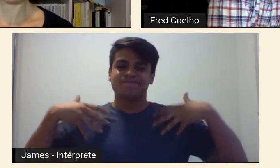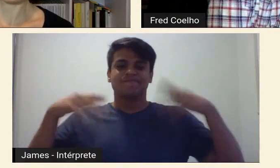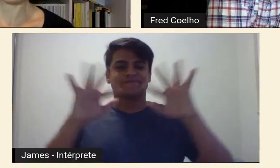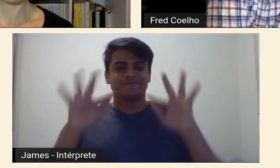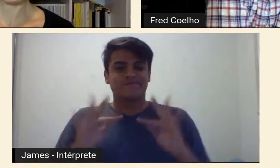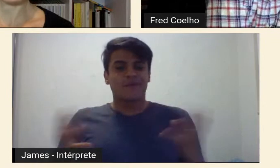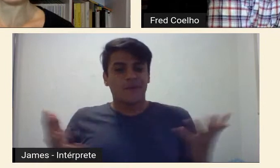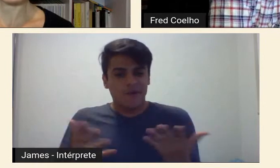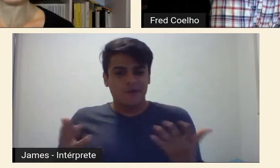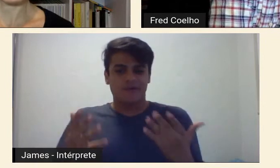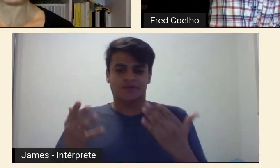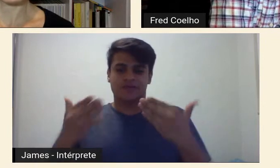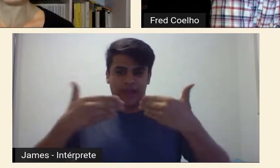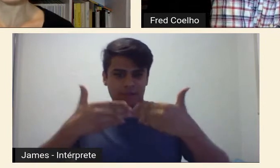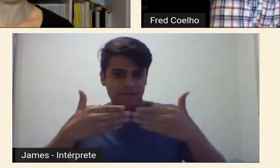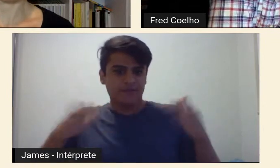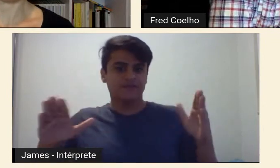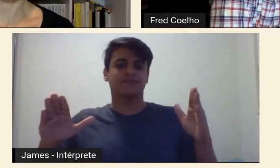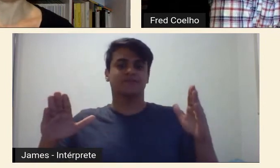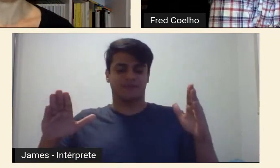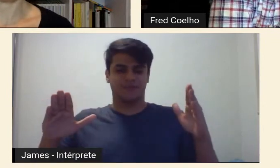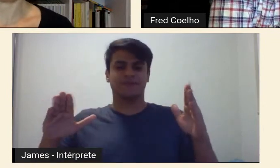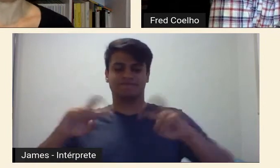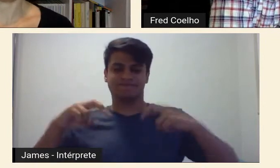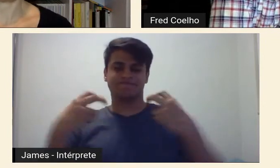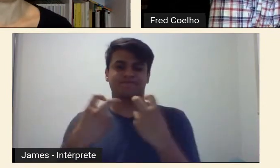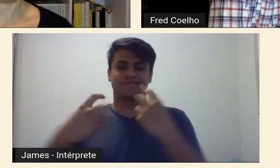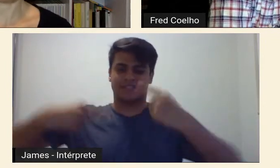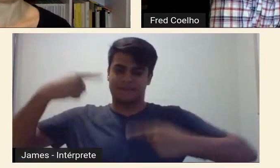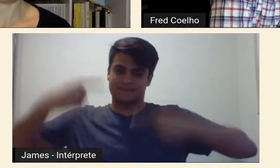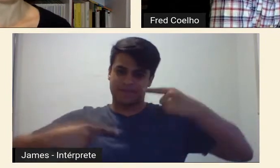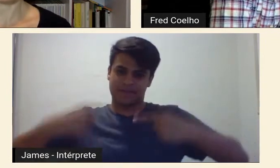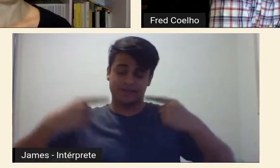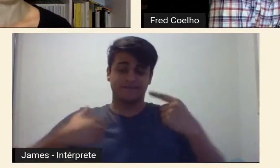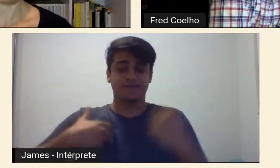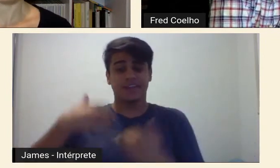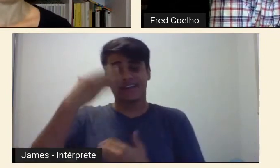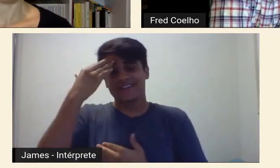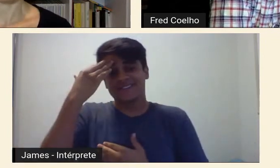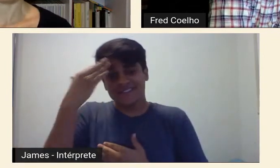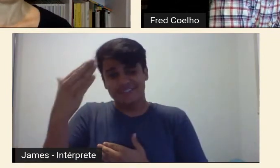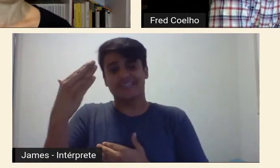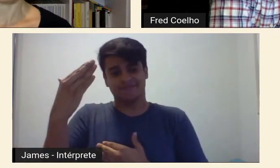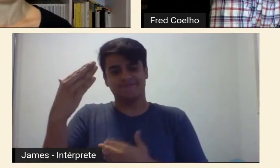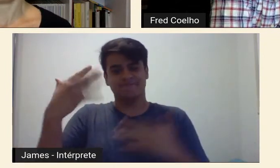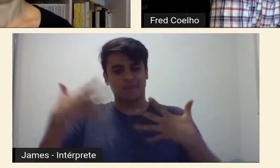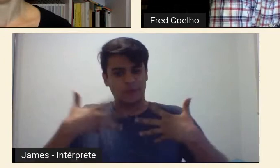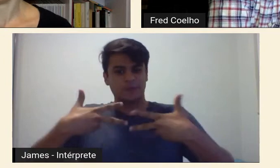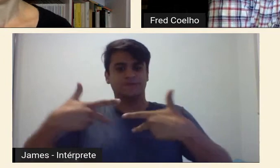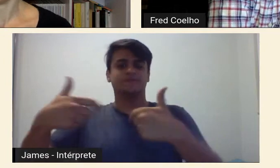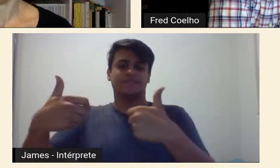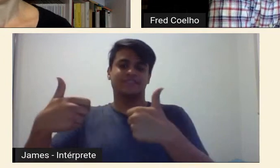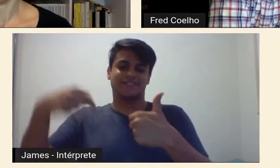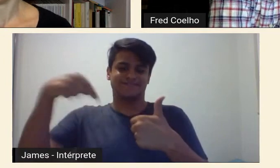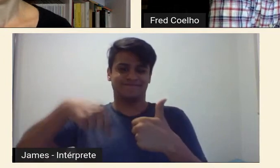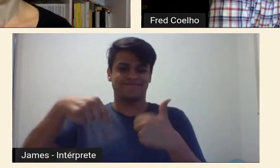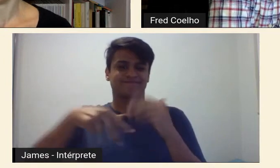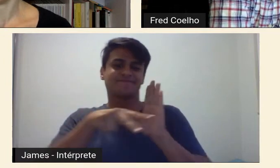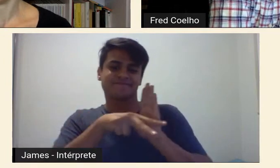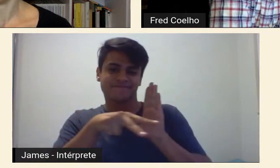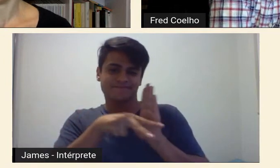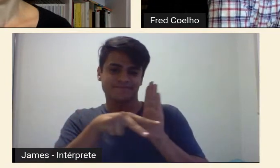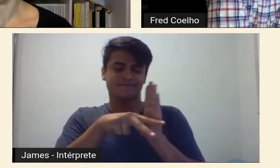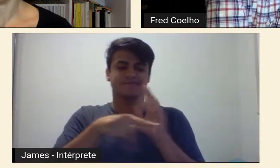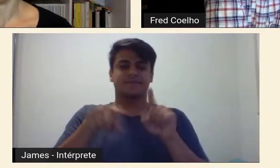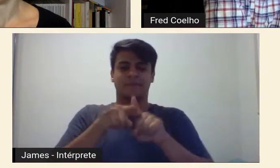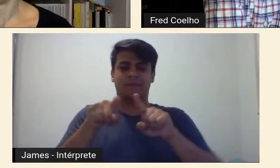abertura desse ciclo de debates. Queria agradecer muito esse convite honroso, instigante, do Instituto Moreira Salles, da Pinacoteca, do